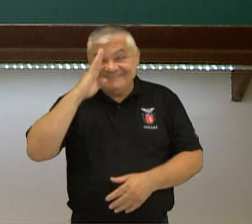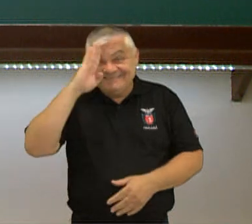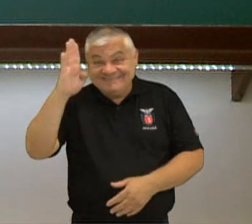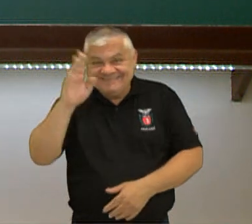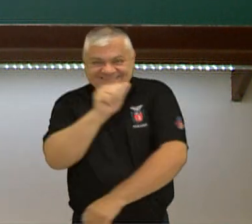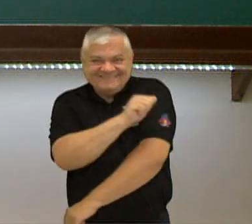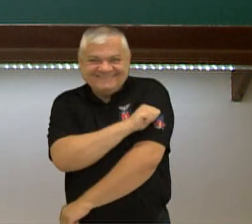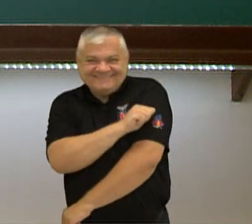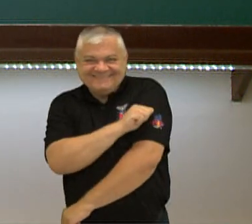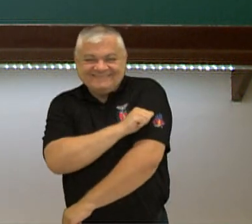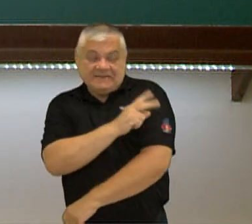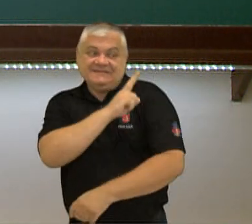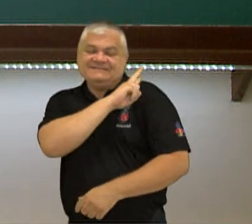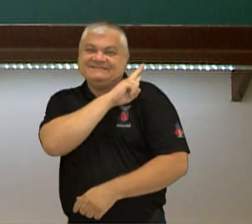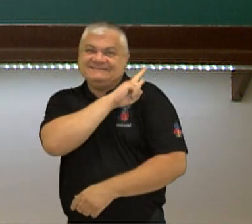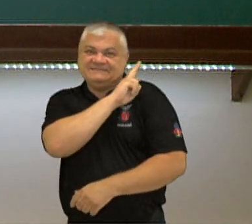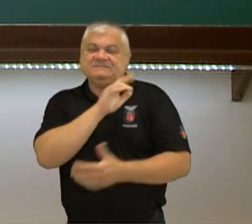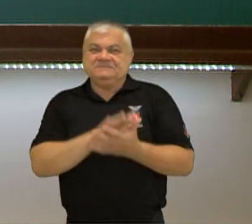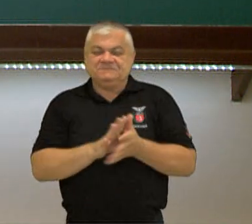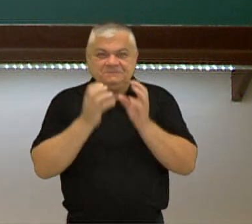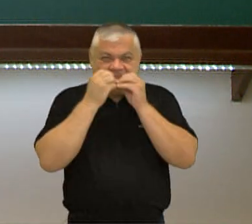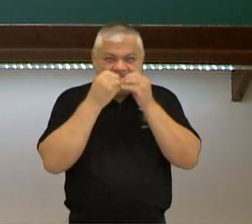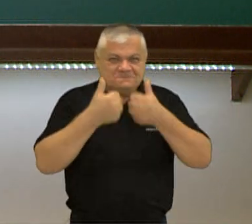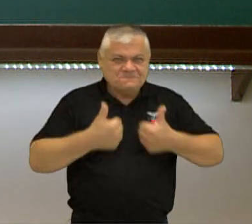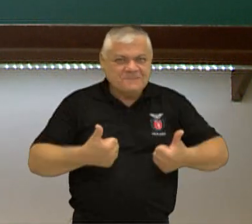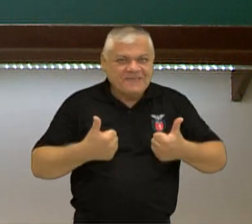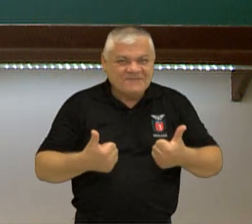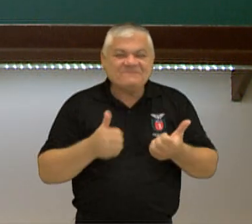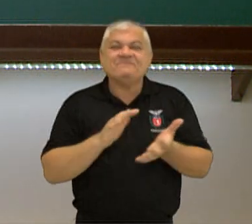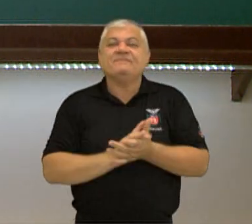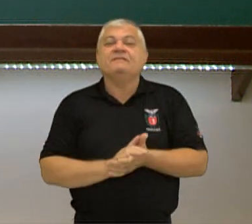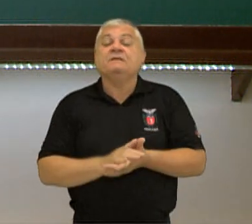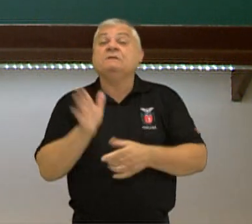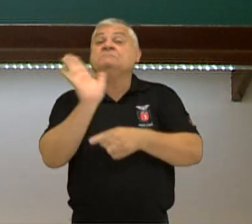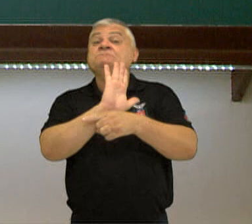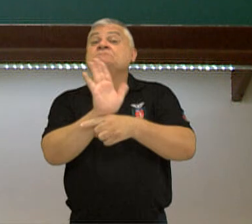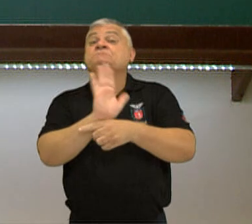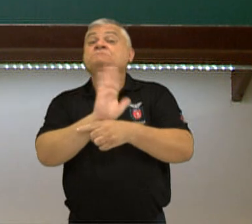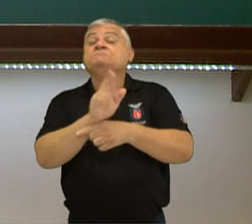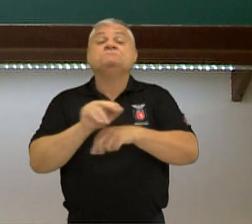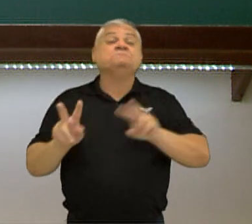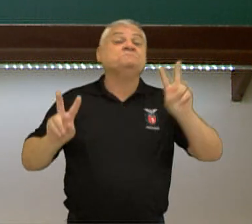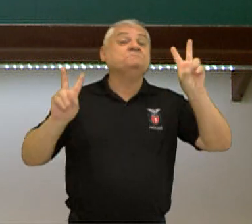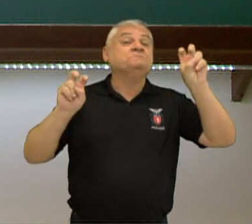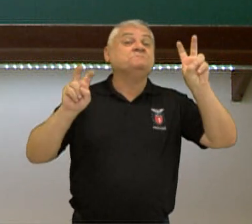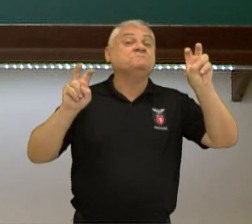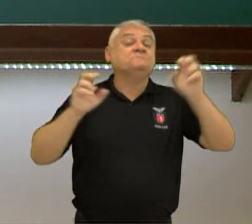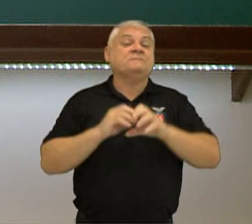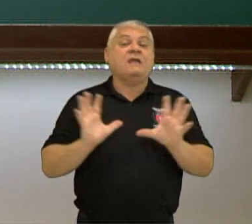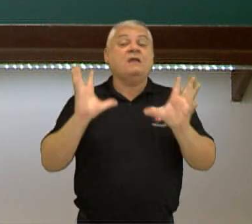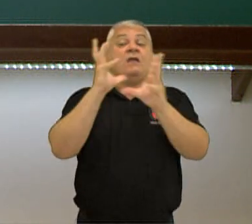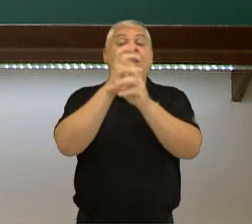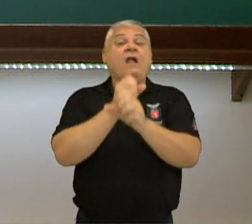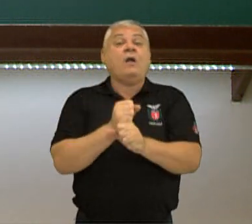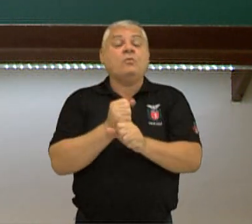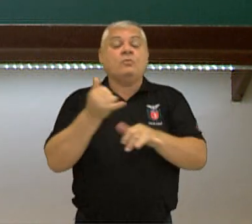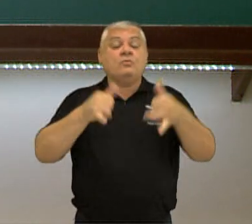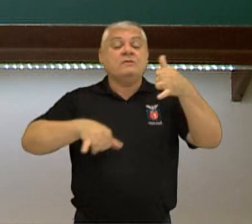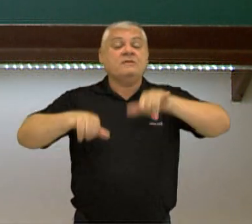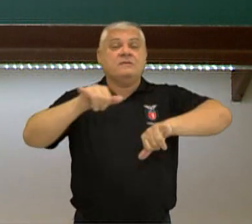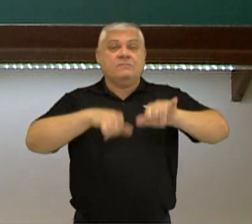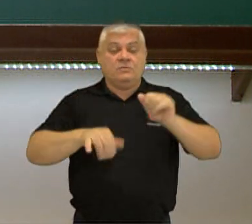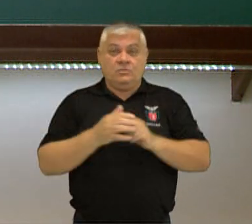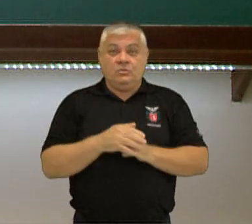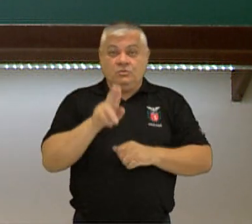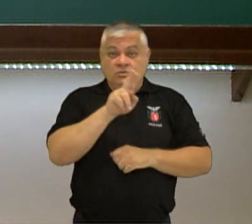Olá estudantes da segunda série, tudo bem com vocês? Neste vídeo nós vamos falar a respeito de cálculos químicos, ou seja,